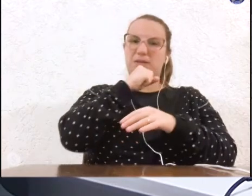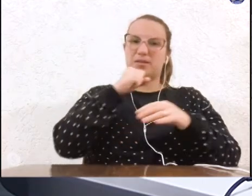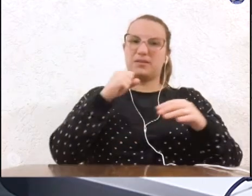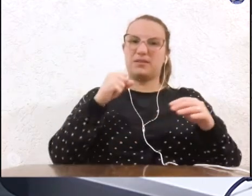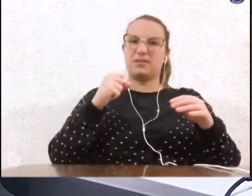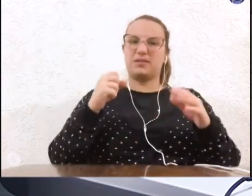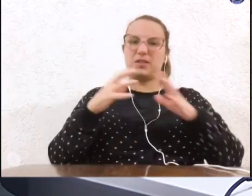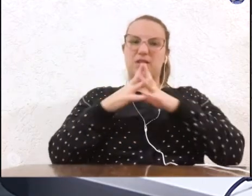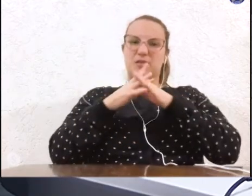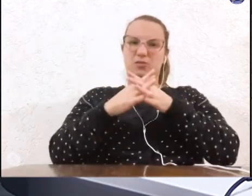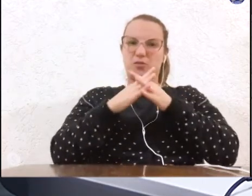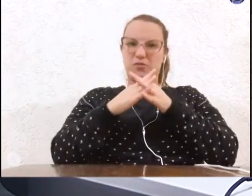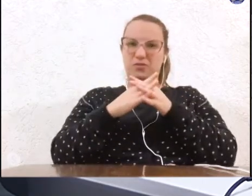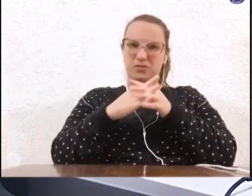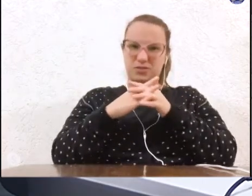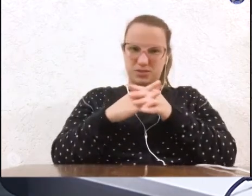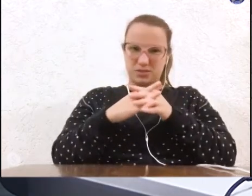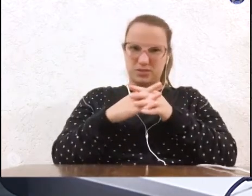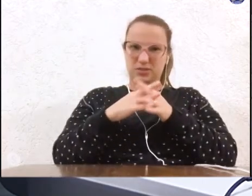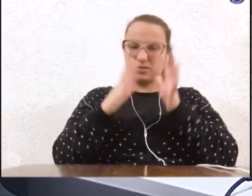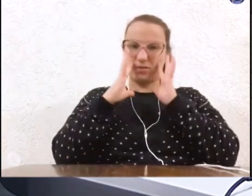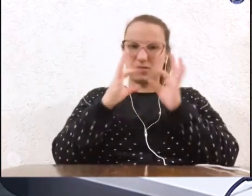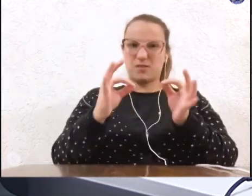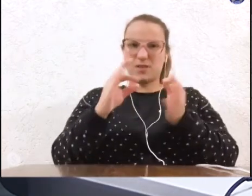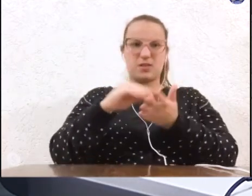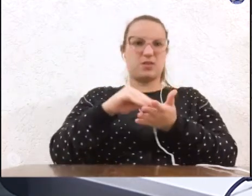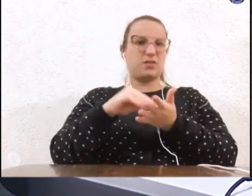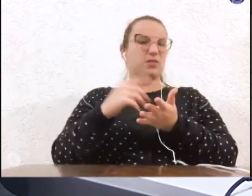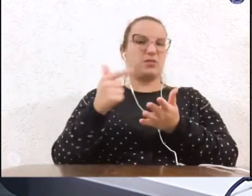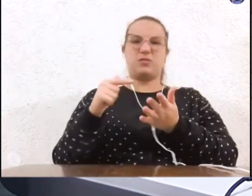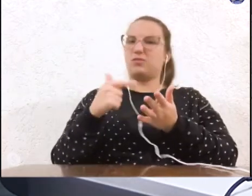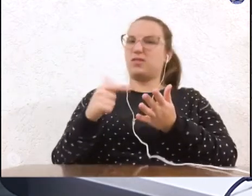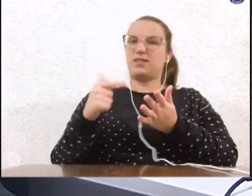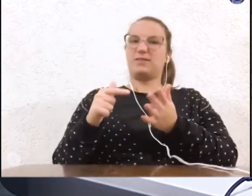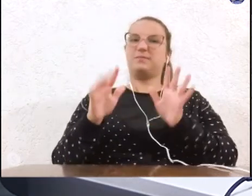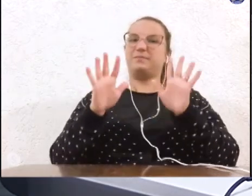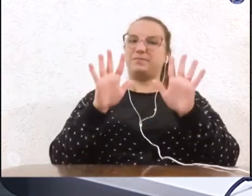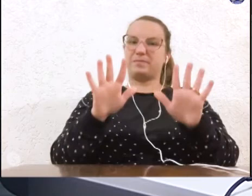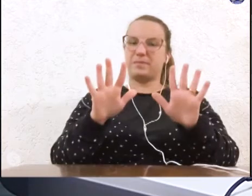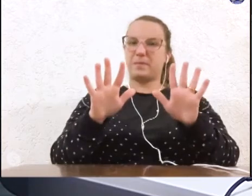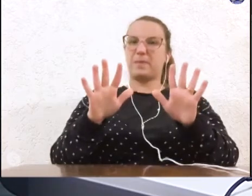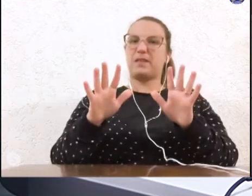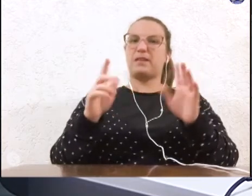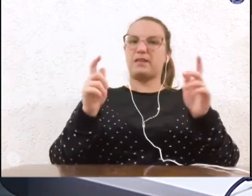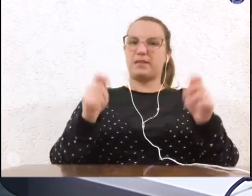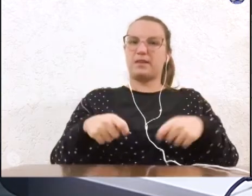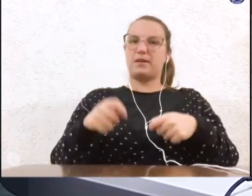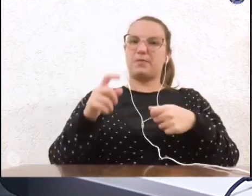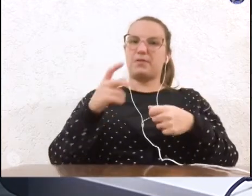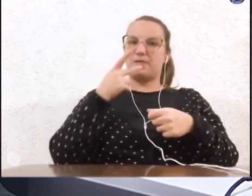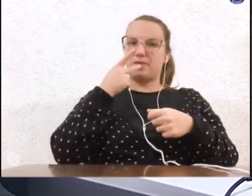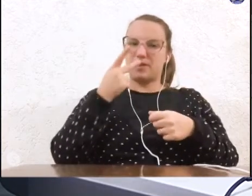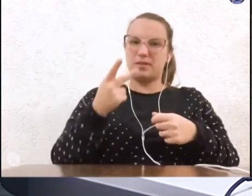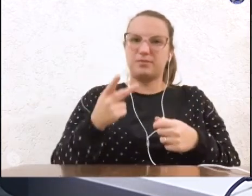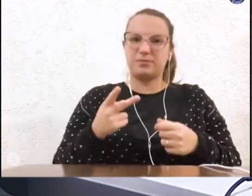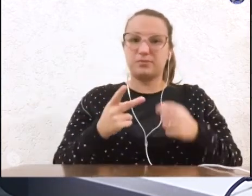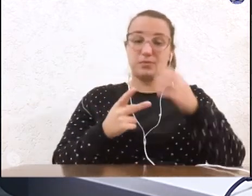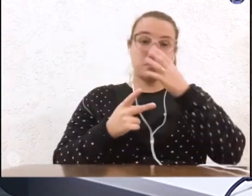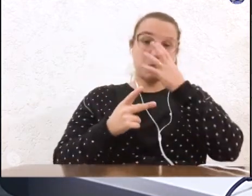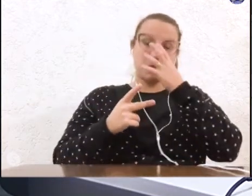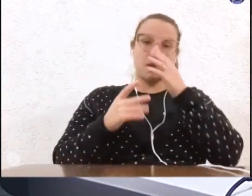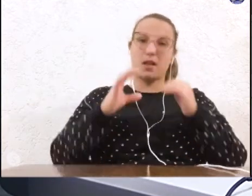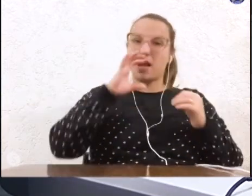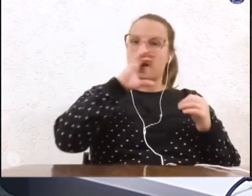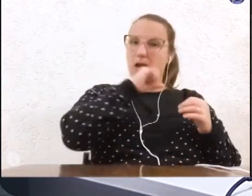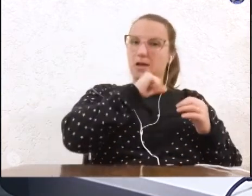confundindo um pouco acho que ela estava desatenta a sessão aqui mas eu acho que dá para retomar pela rapidez aos